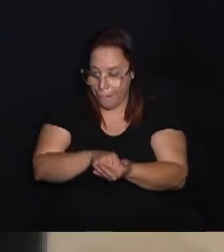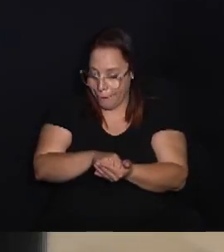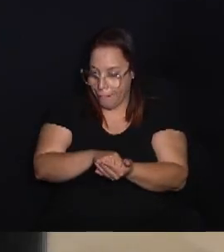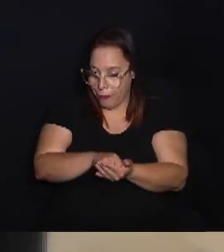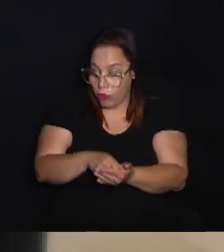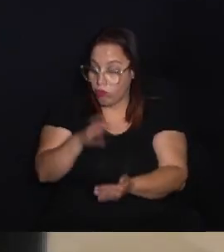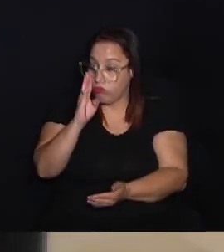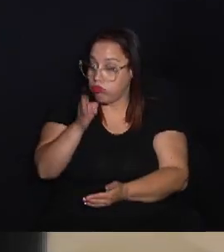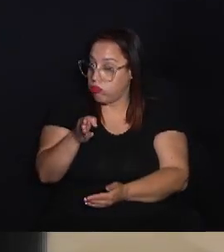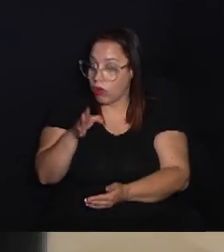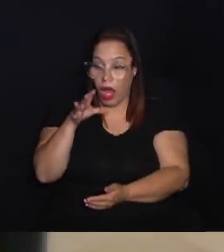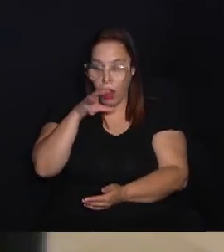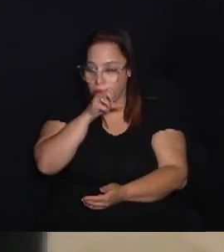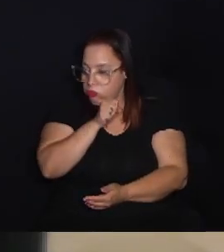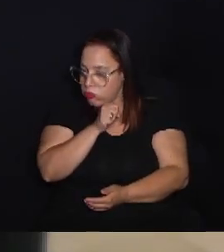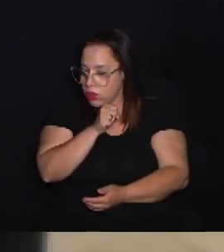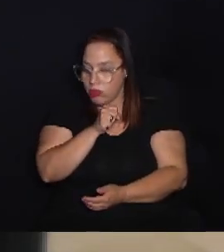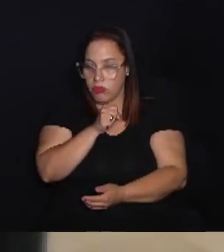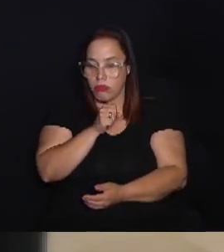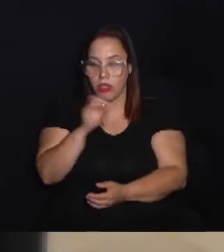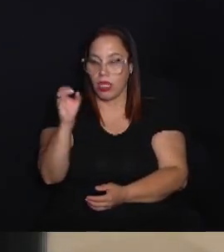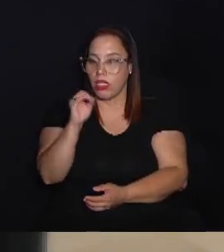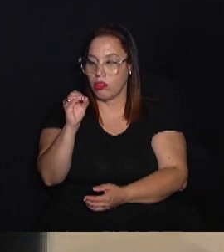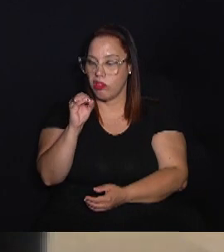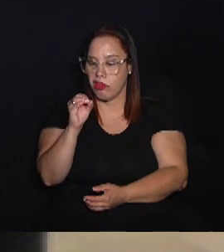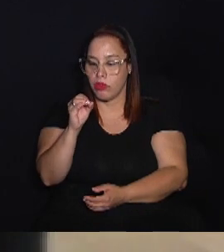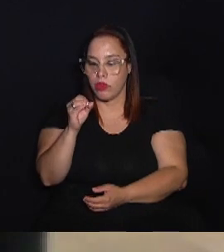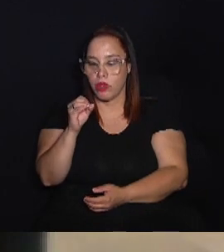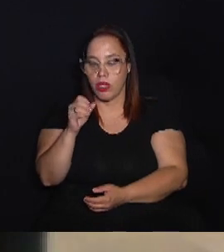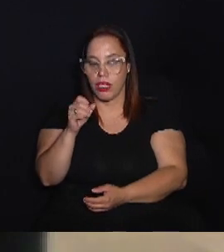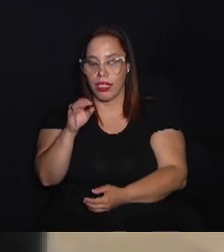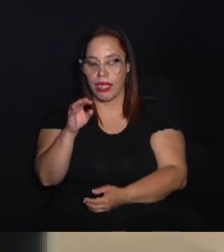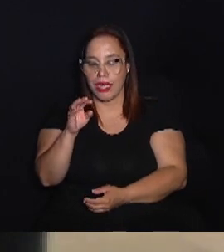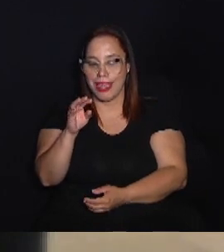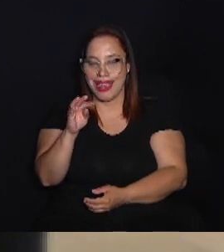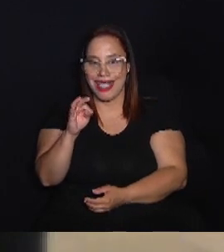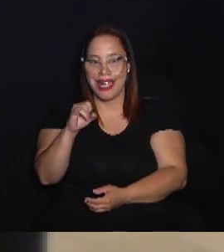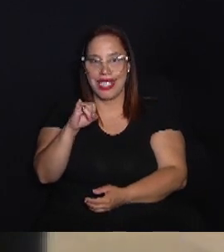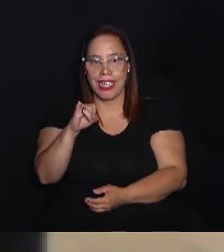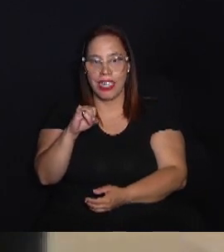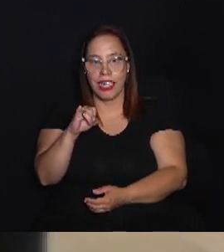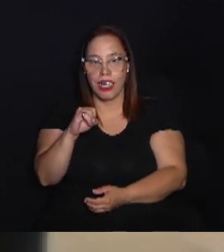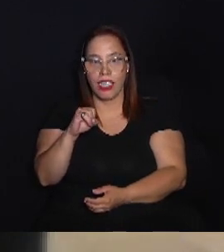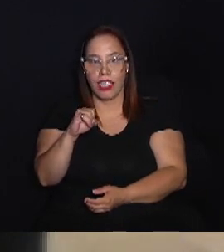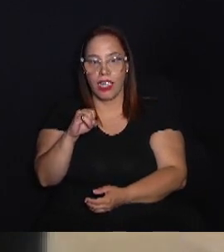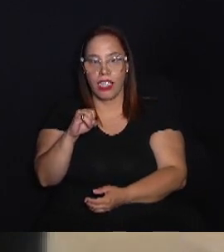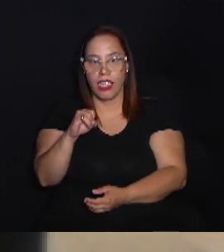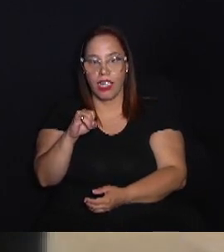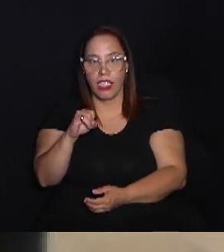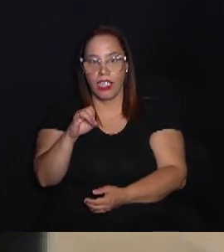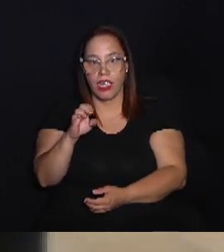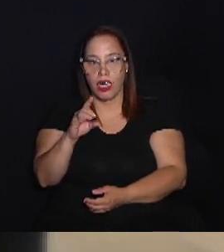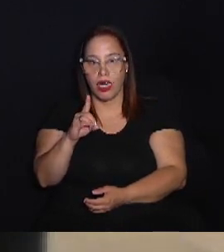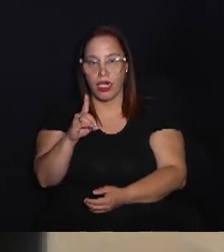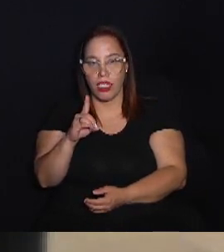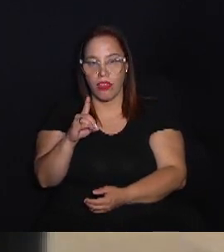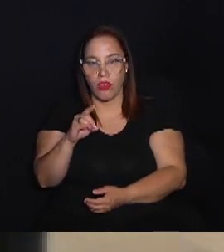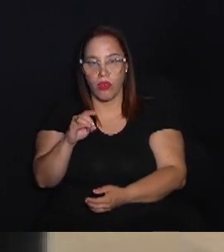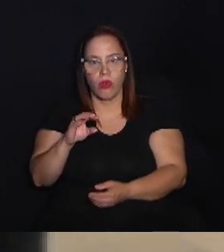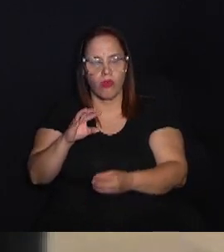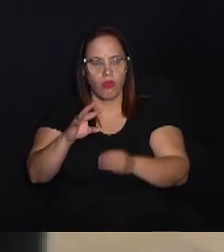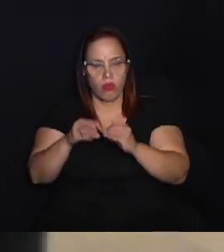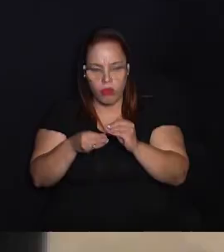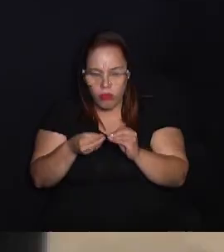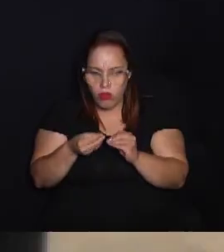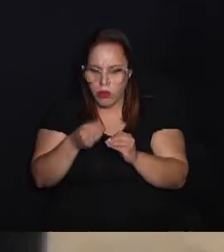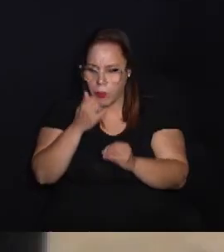retorno sobre investimento imediato. Afinal, o investimento, ele é zero. E eu estou falando da TID porque é a empresa que eu atuo, né? Mas